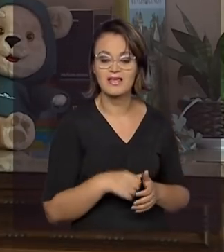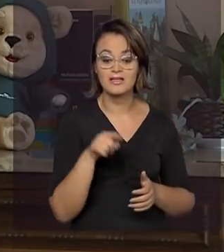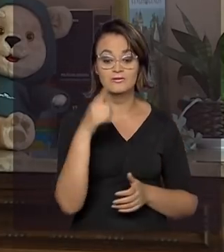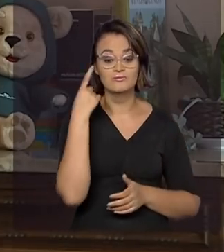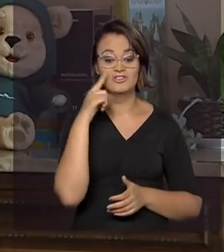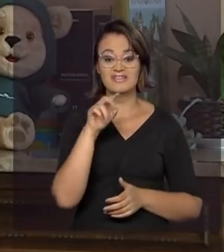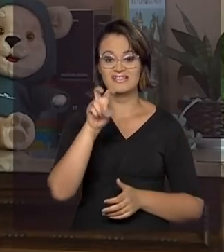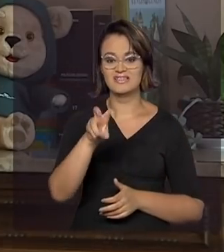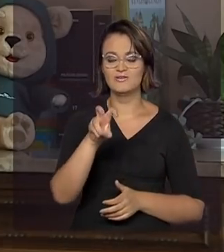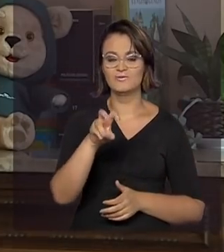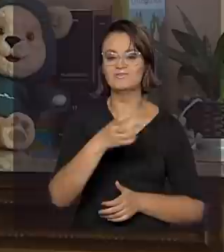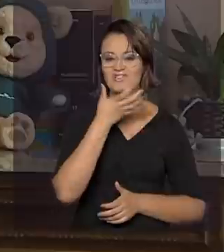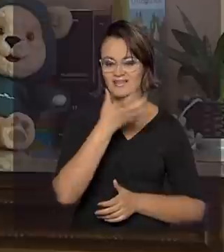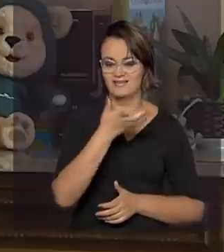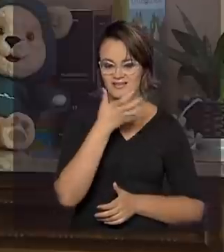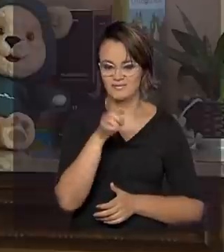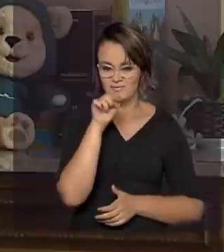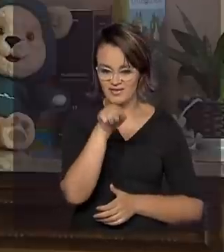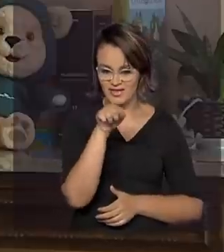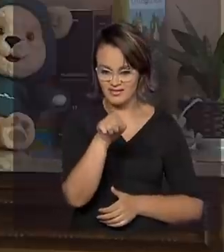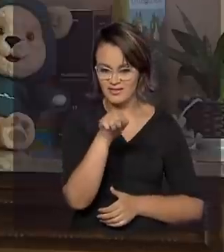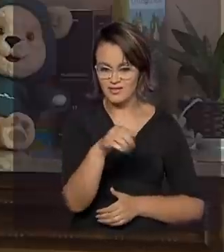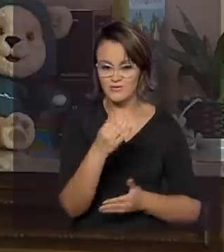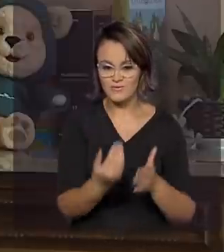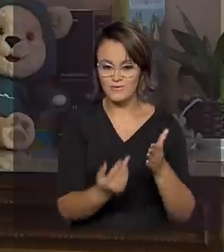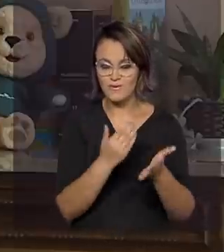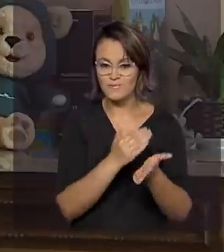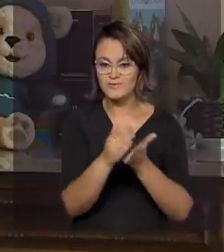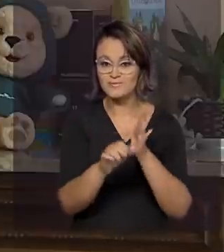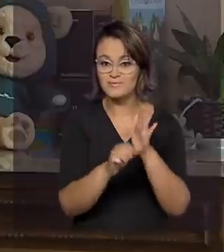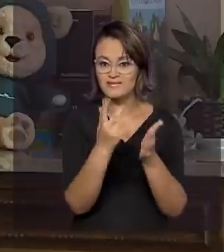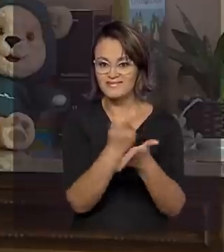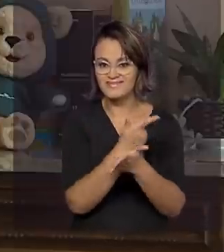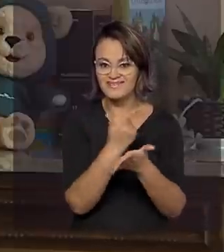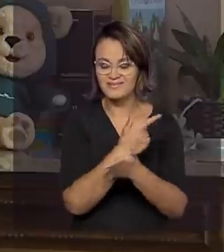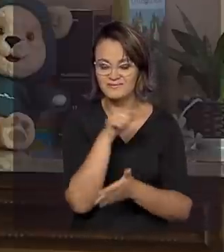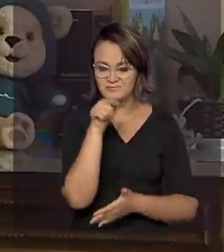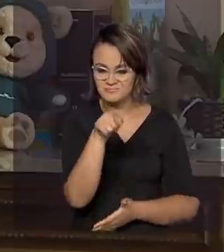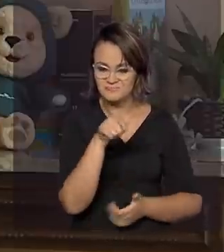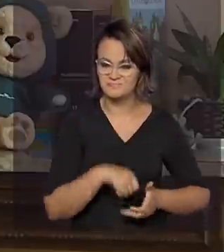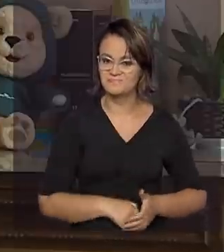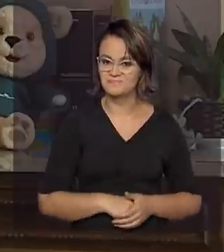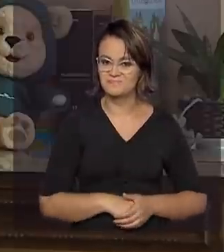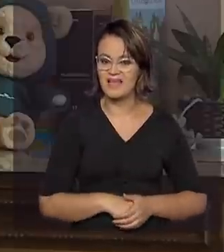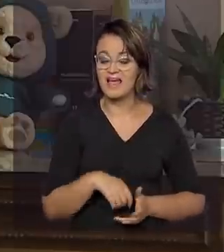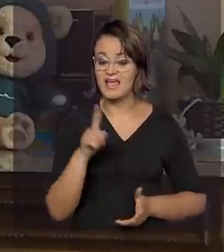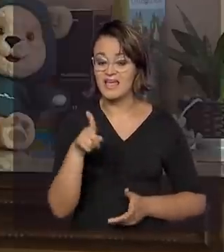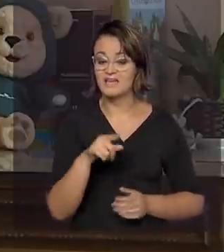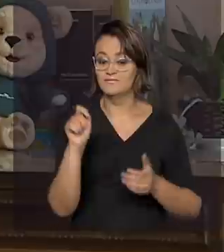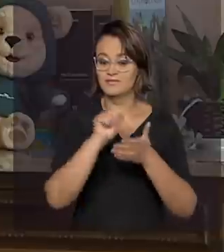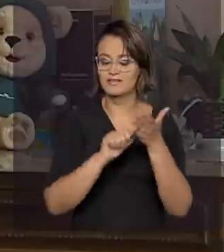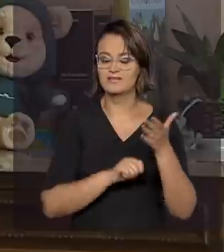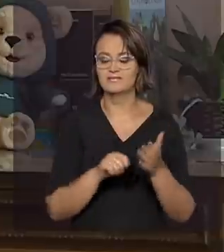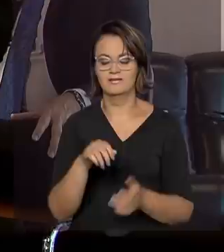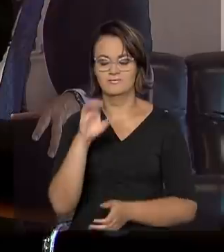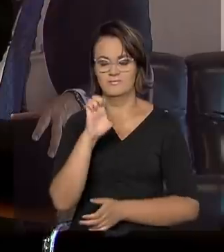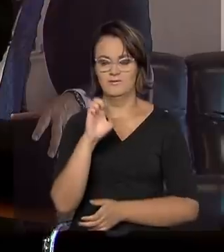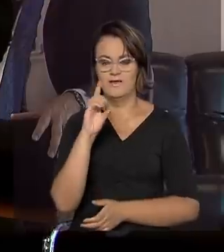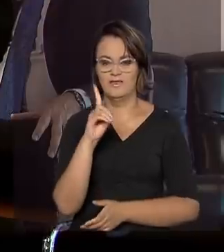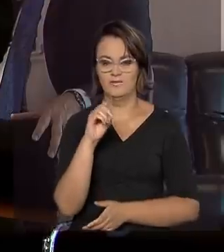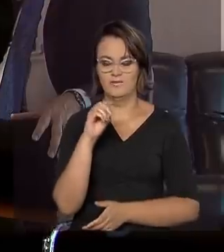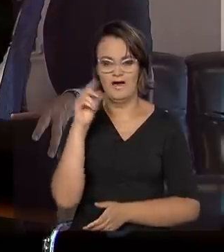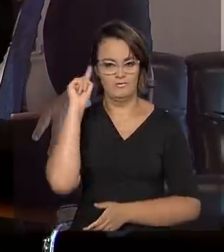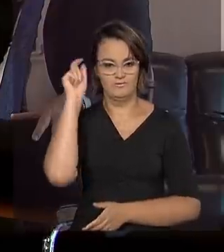do lançamento do programa, por meio do Guia de Literacia Familiar. Este guia, ele foi redigido pelo Eduardo Salenave,